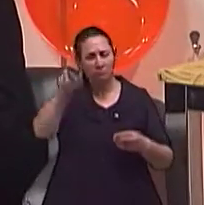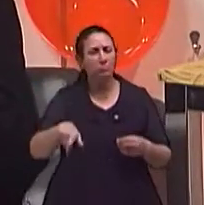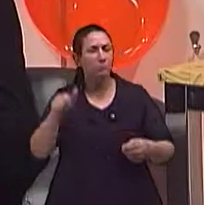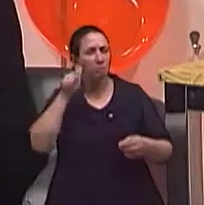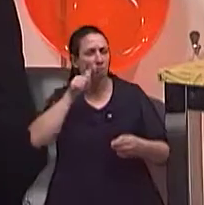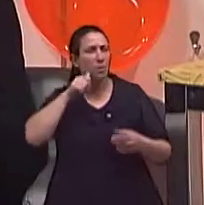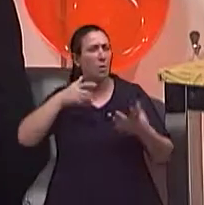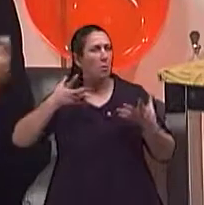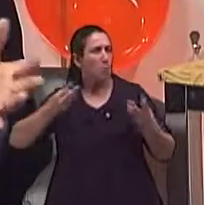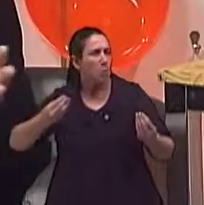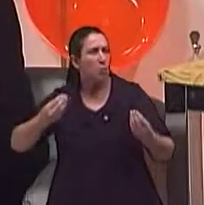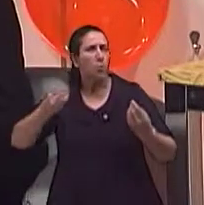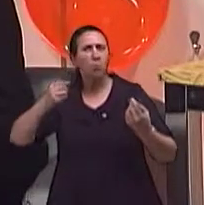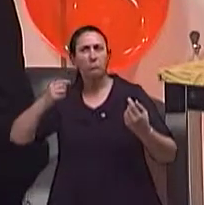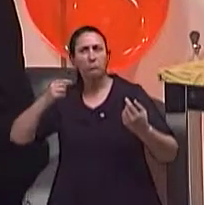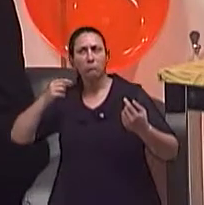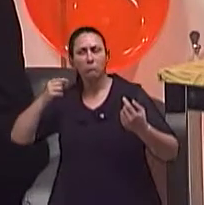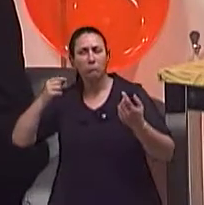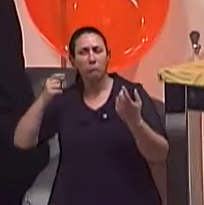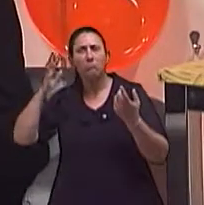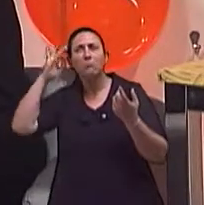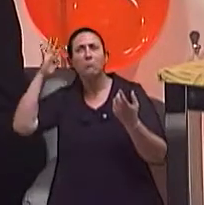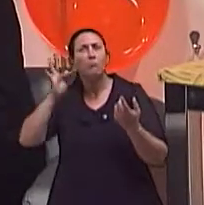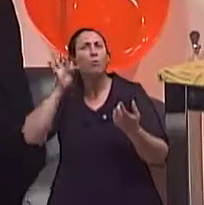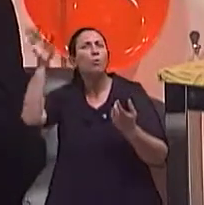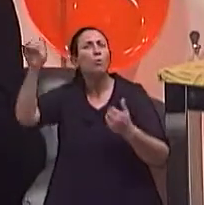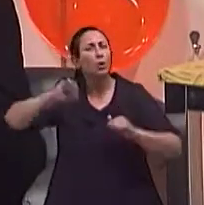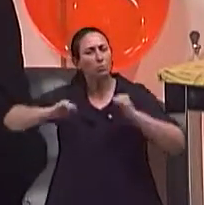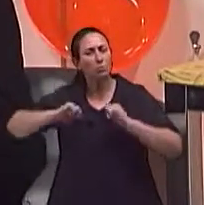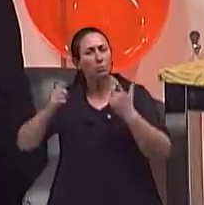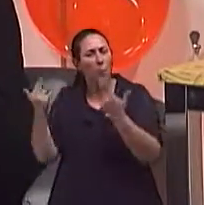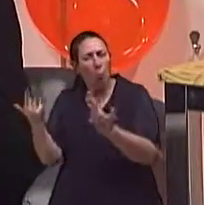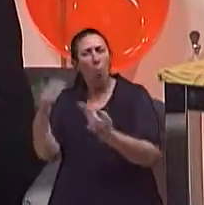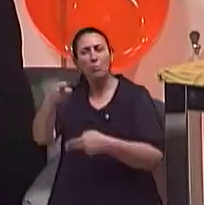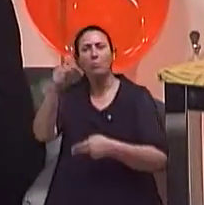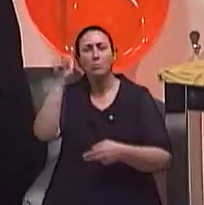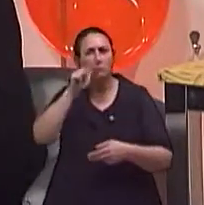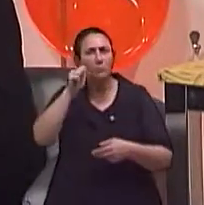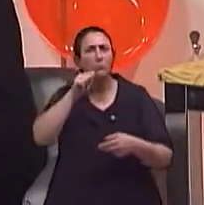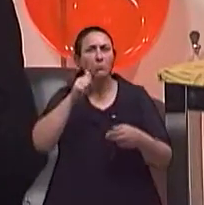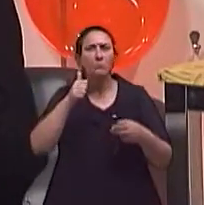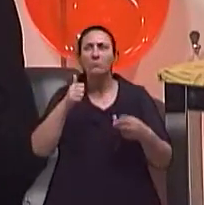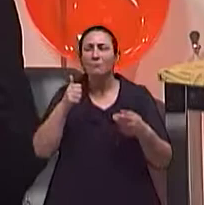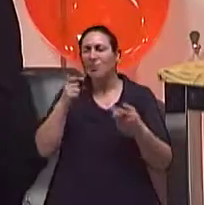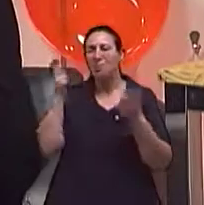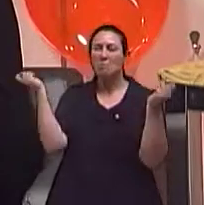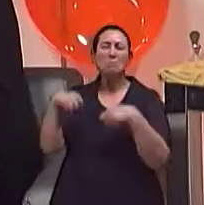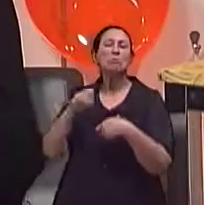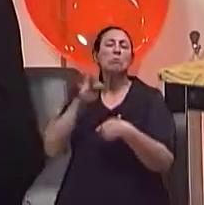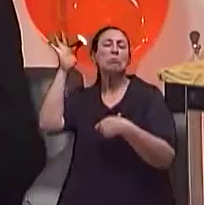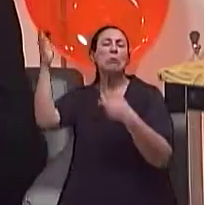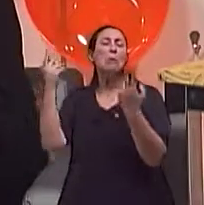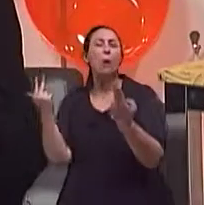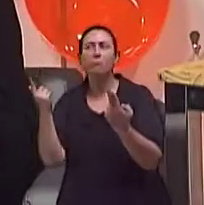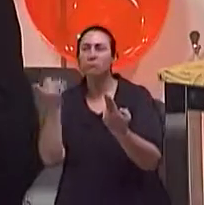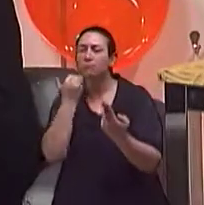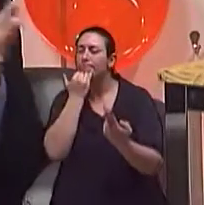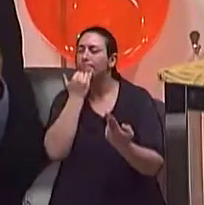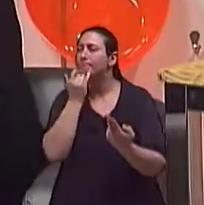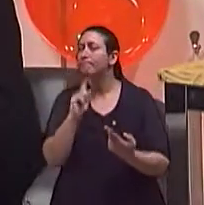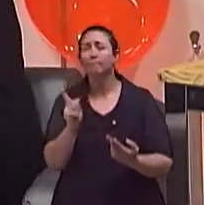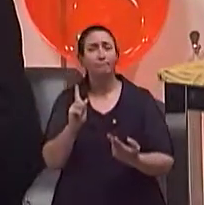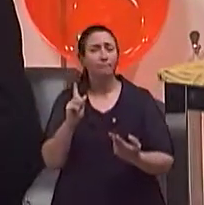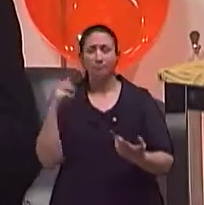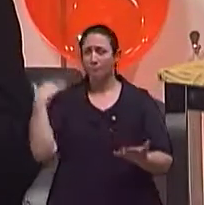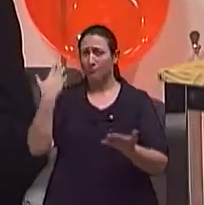parecia que teriam muitas outras iguais à Merlin. E, na realidade, eles se deram conta de que não tinha. Tanto que até hoje, que nem diz